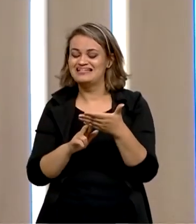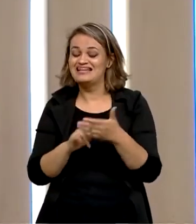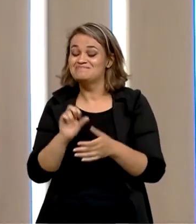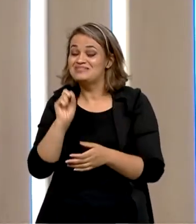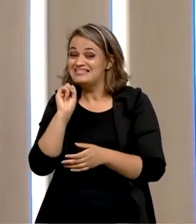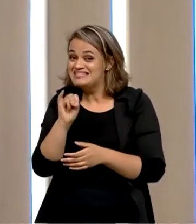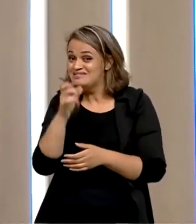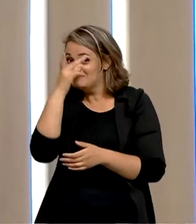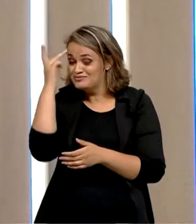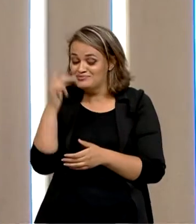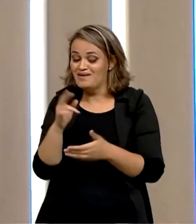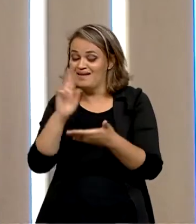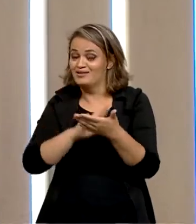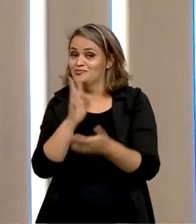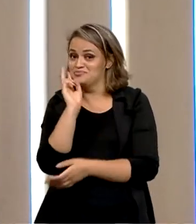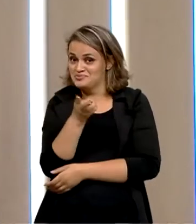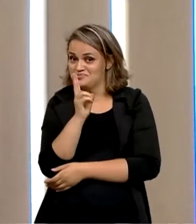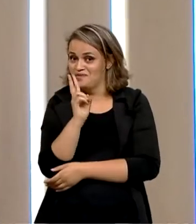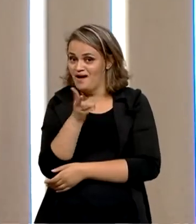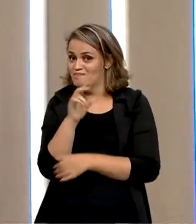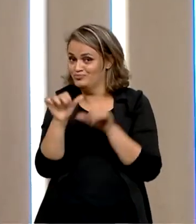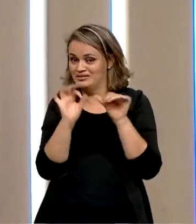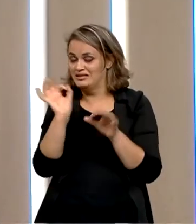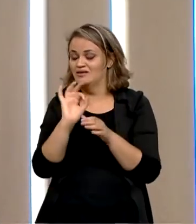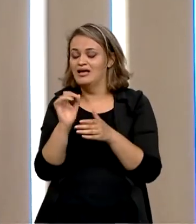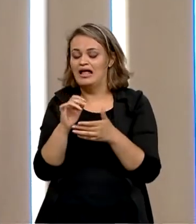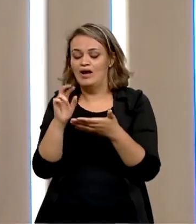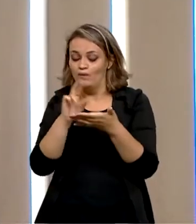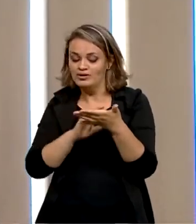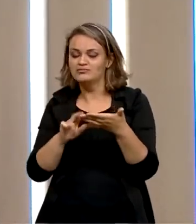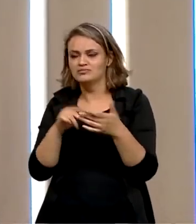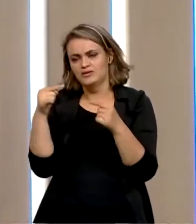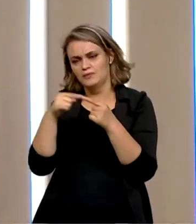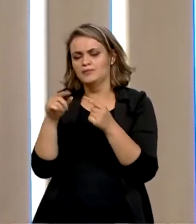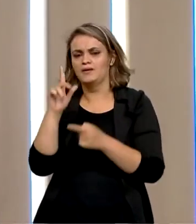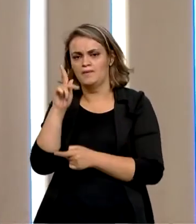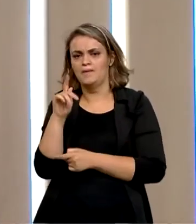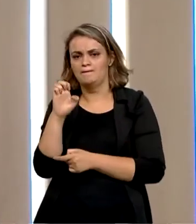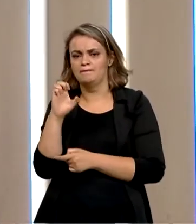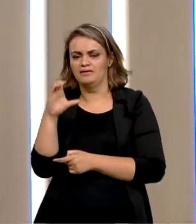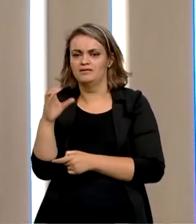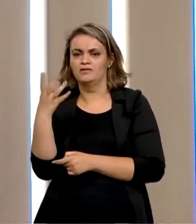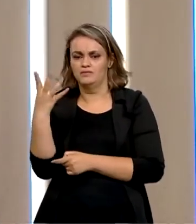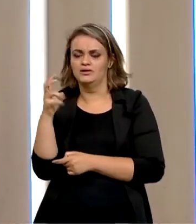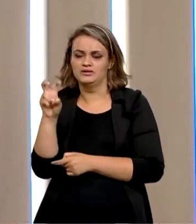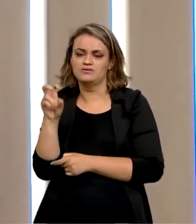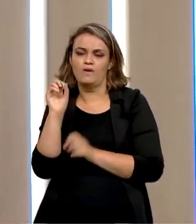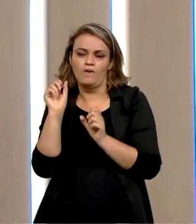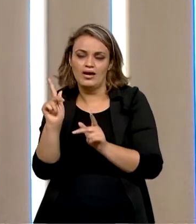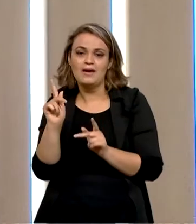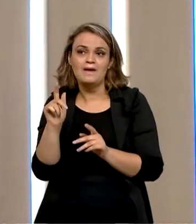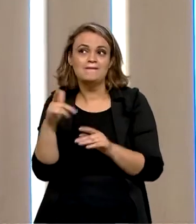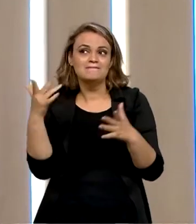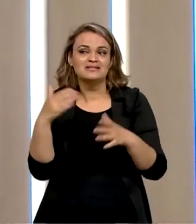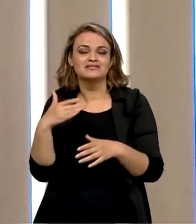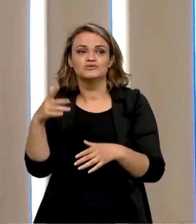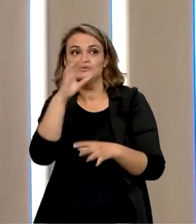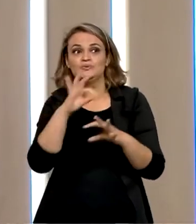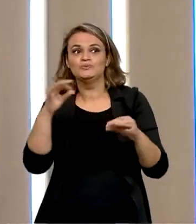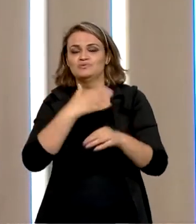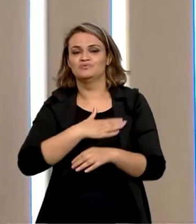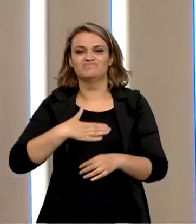desconfortável, porque o relatório dele, apesar de ser baseado na PEC 45, como nós sabemos, não agradou integralmente,